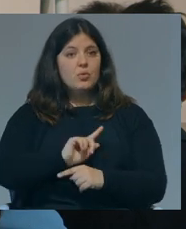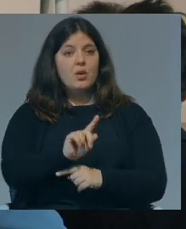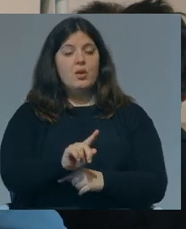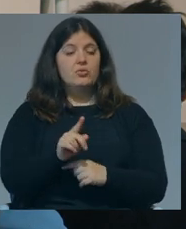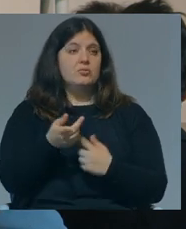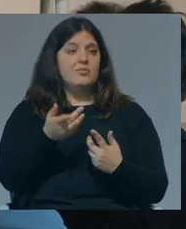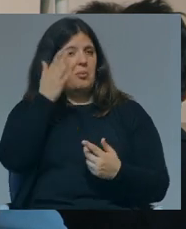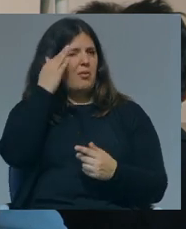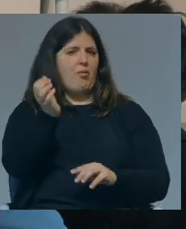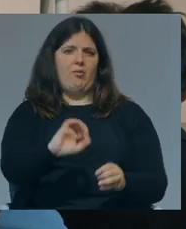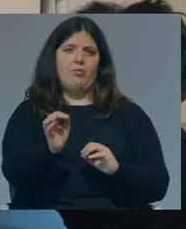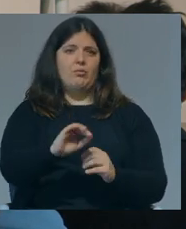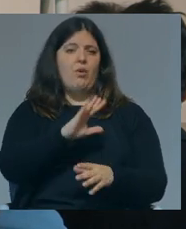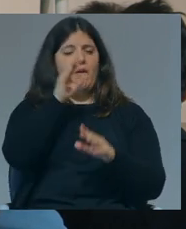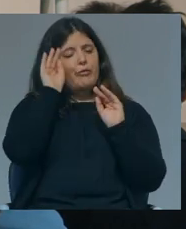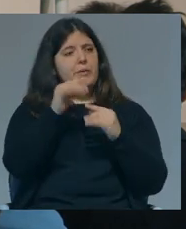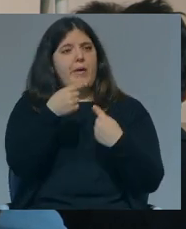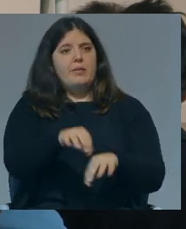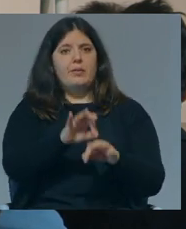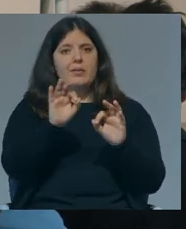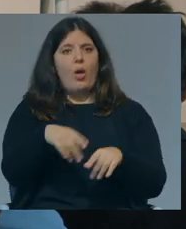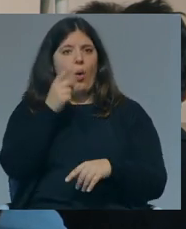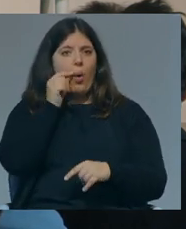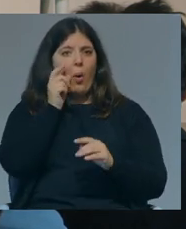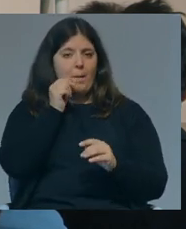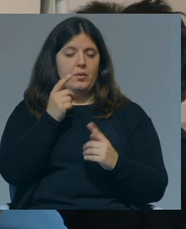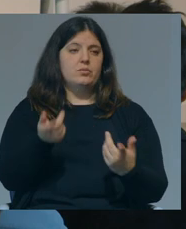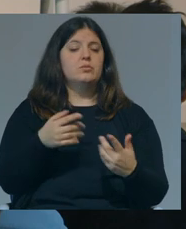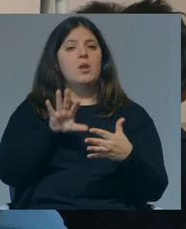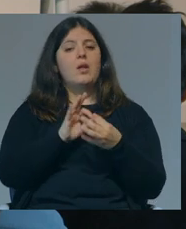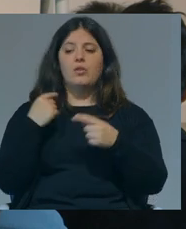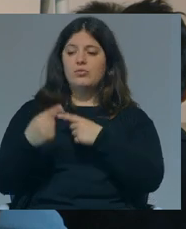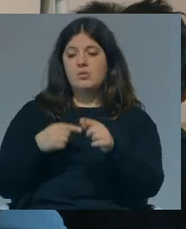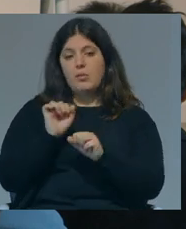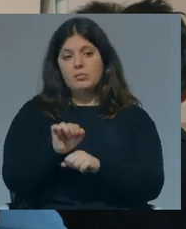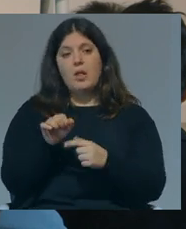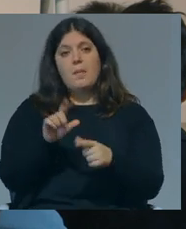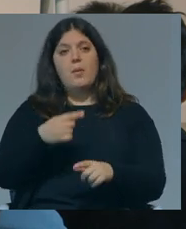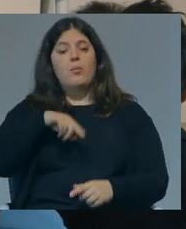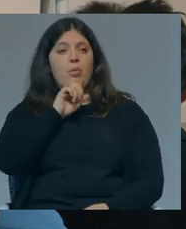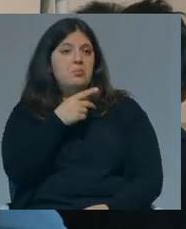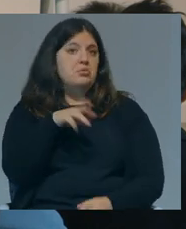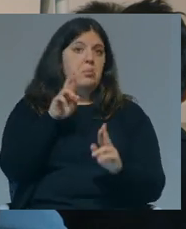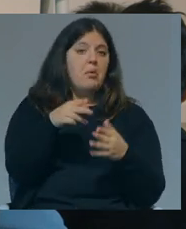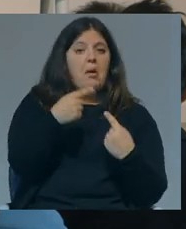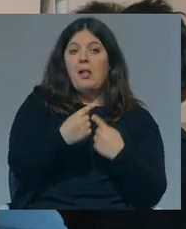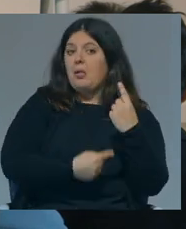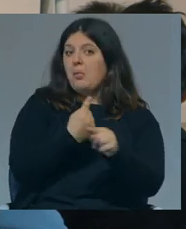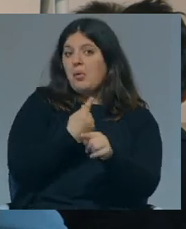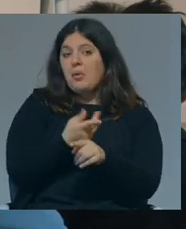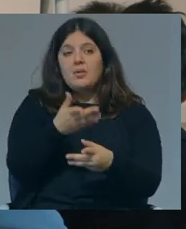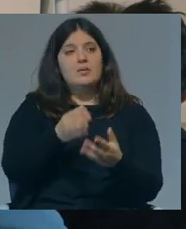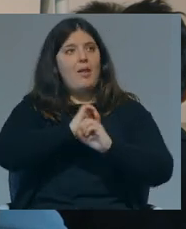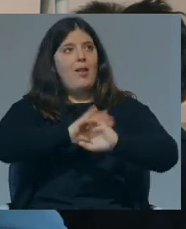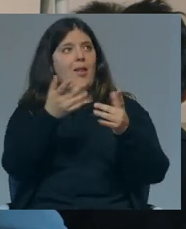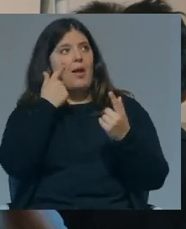ainda não tinham essa capacidade formativa que têm hoje em dia relativamente aos homens. Portanto, também há esse aspecto geracional, ou seja, nós podemos esperar que haja aqui alguma coisa que